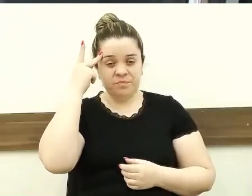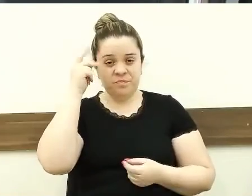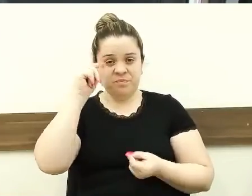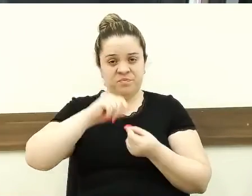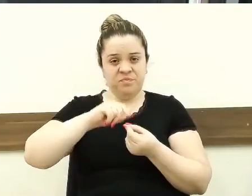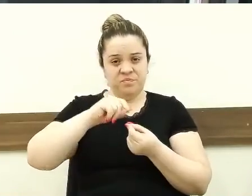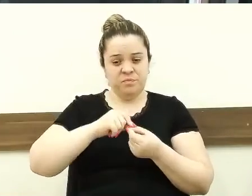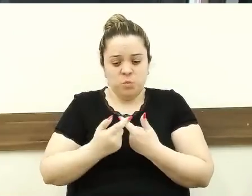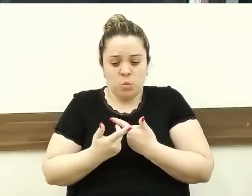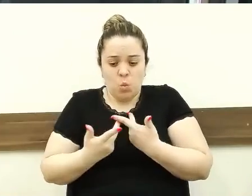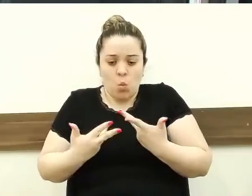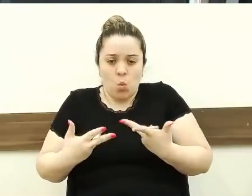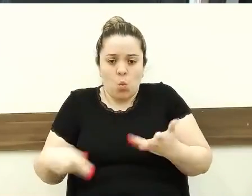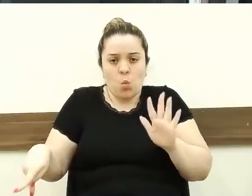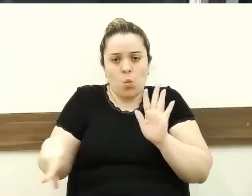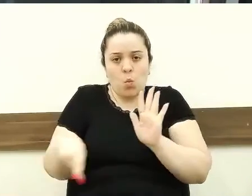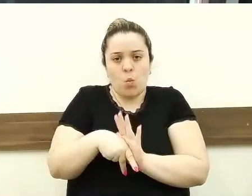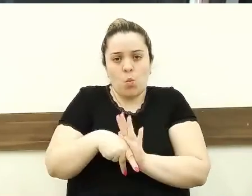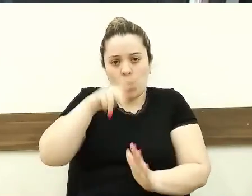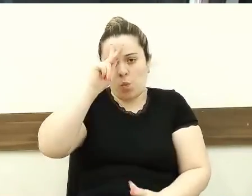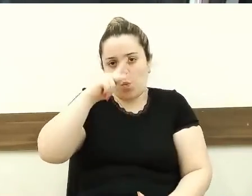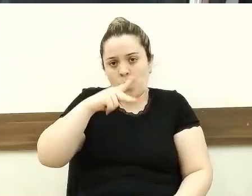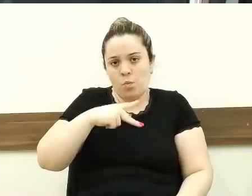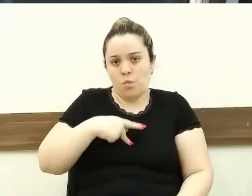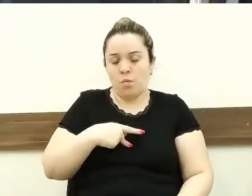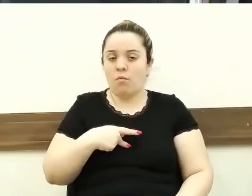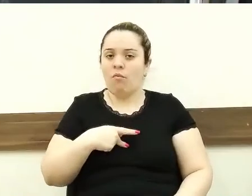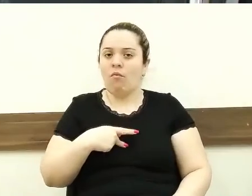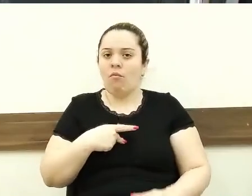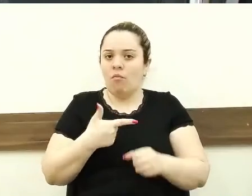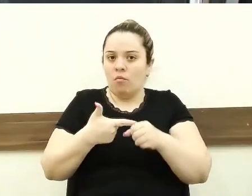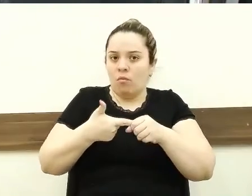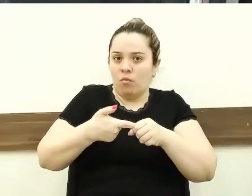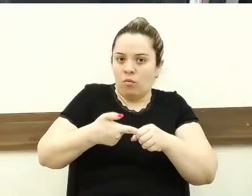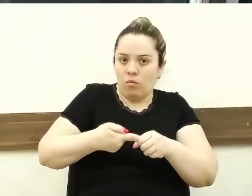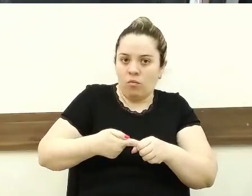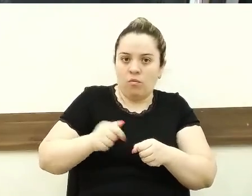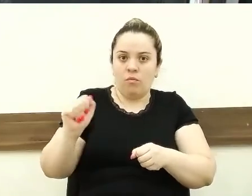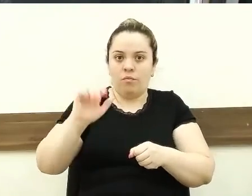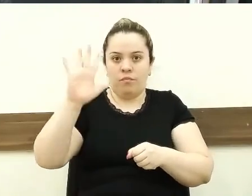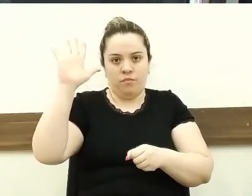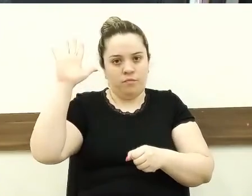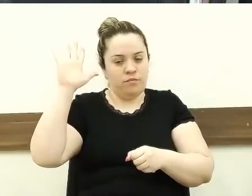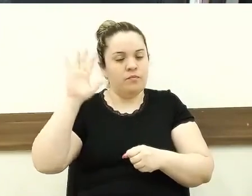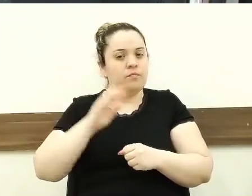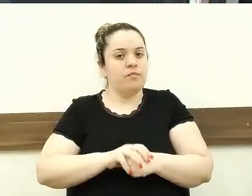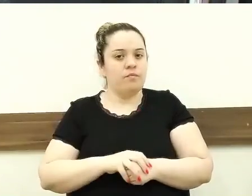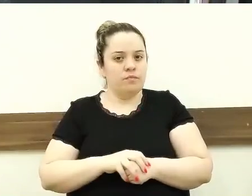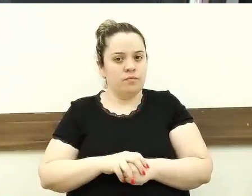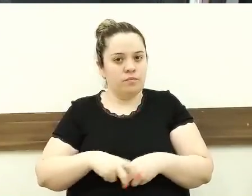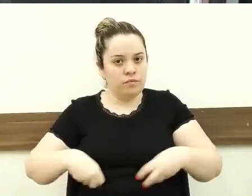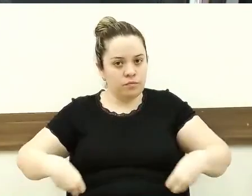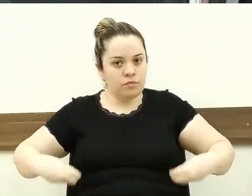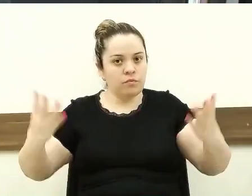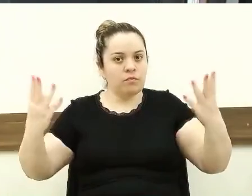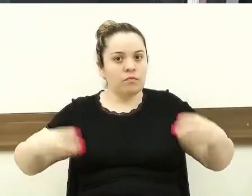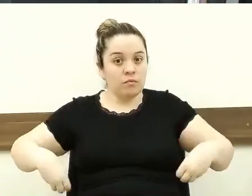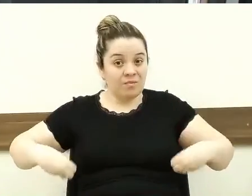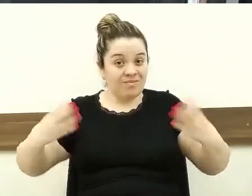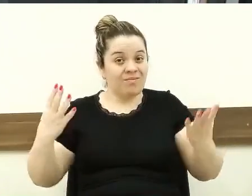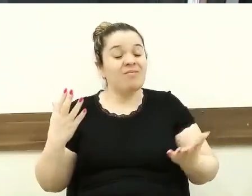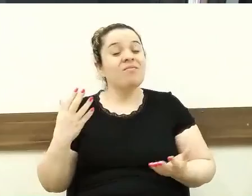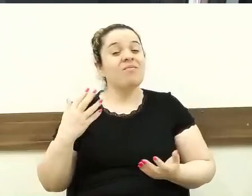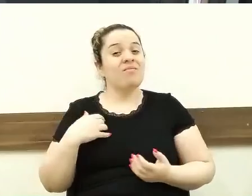com esses veículos e o combustível está muito caro. O gasto com combustível, com a frota, deve estar sendo, está